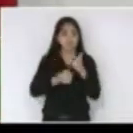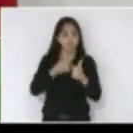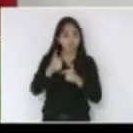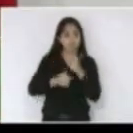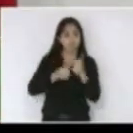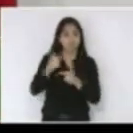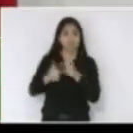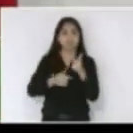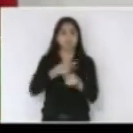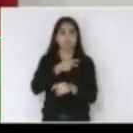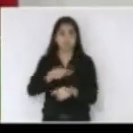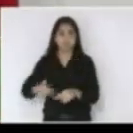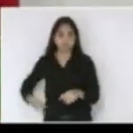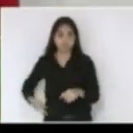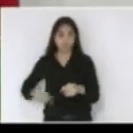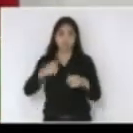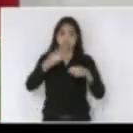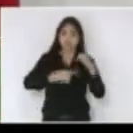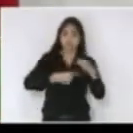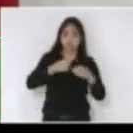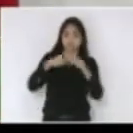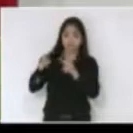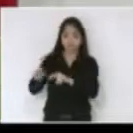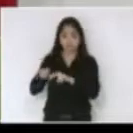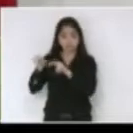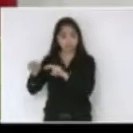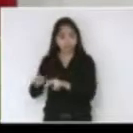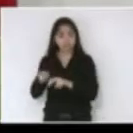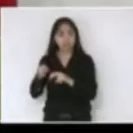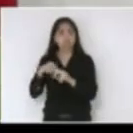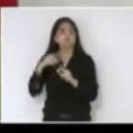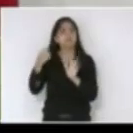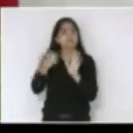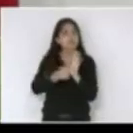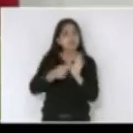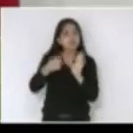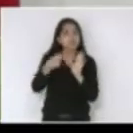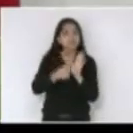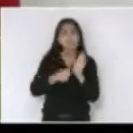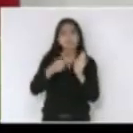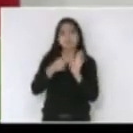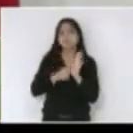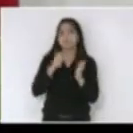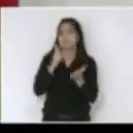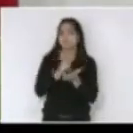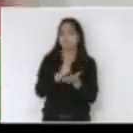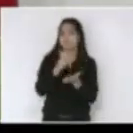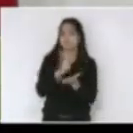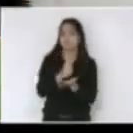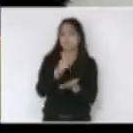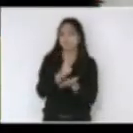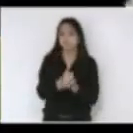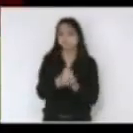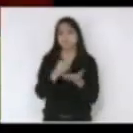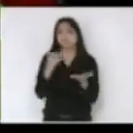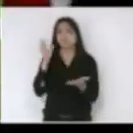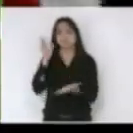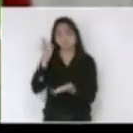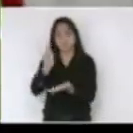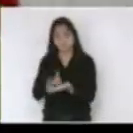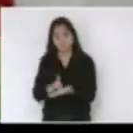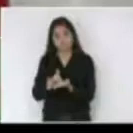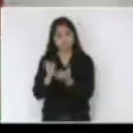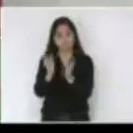a presidência da comissão da agricultura desta casa e vou lutar até o fim deputado Milton para que realmente o nosso